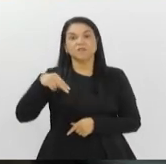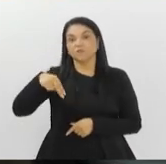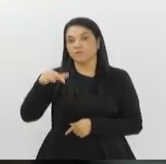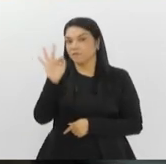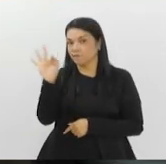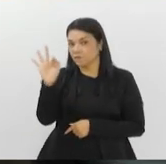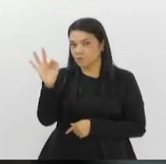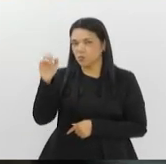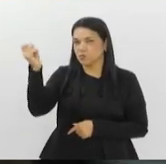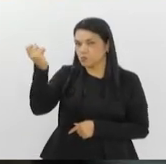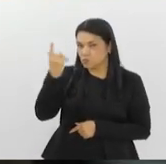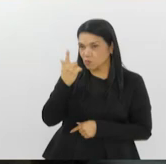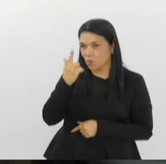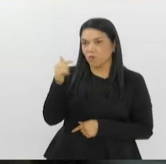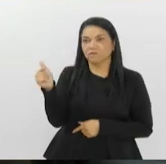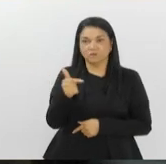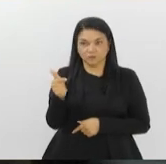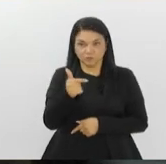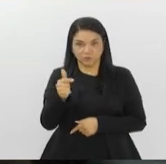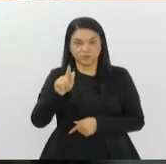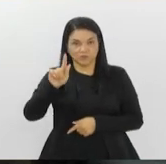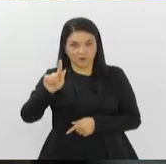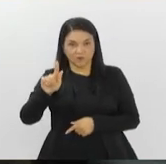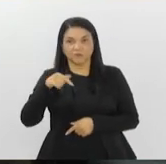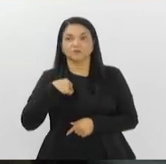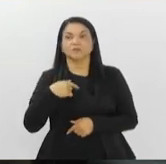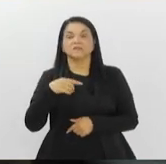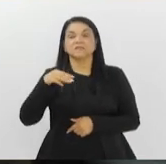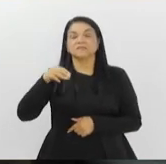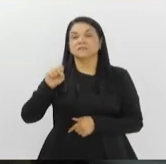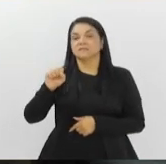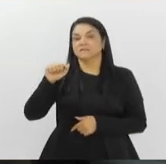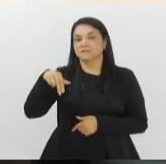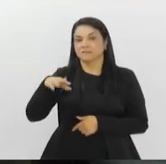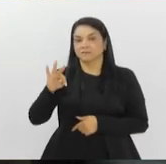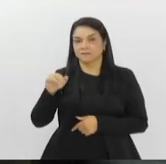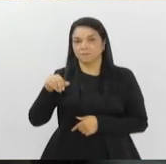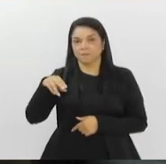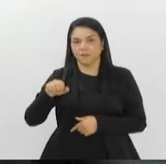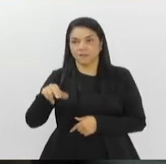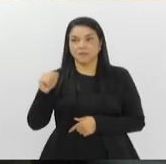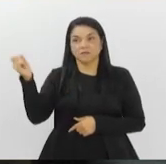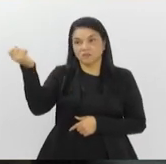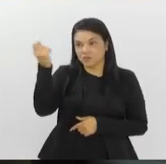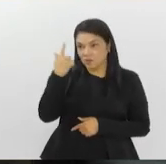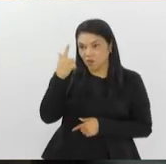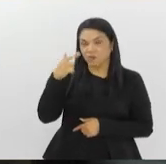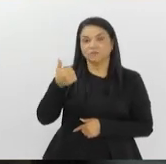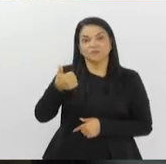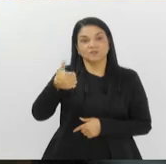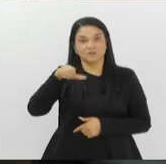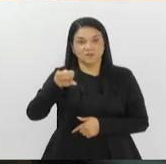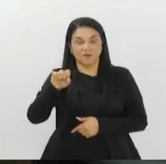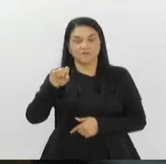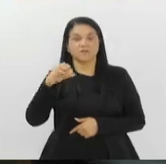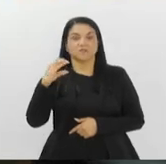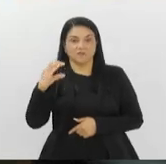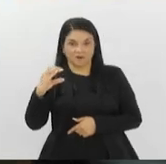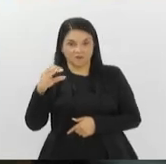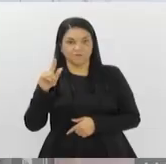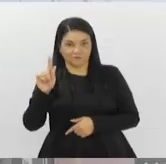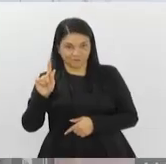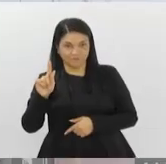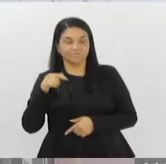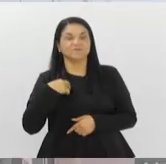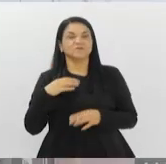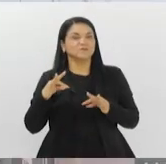ensolarado, 22 graus, céu limpo. Santa Maria Madalena, com sol, 19 graus, céu limpo. Sol em todo o estado do